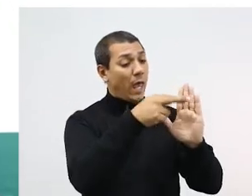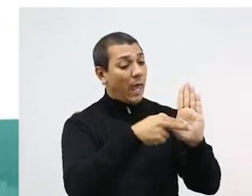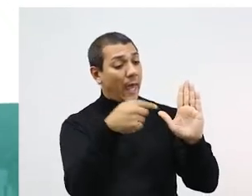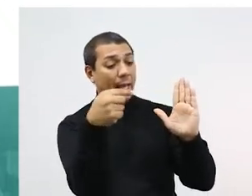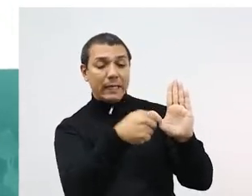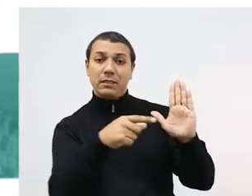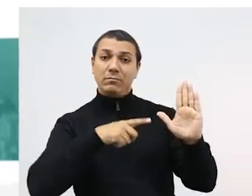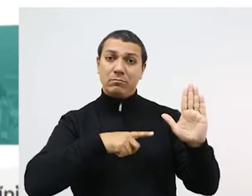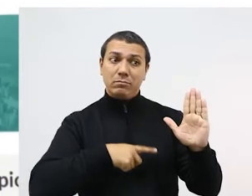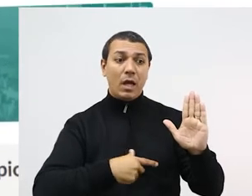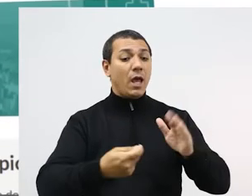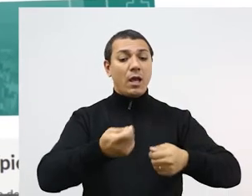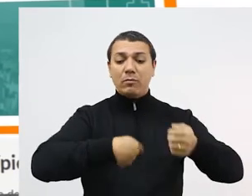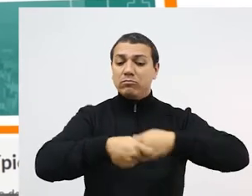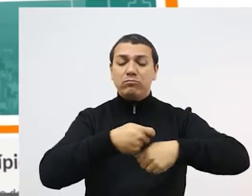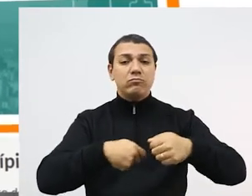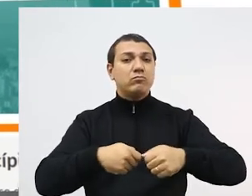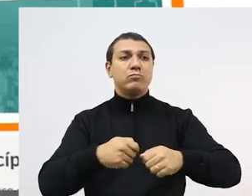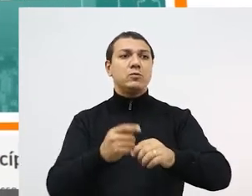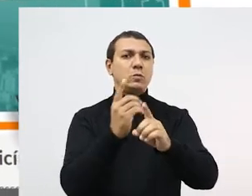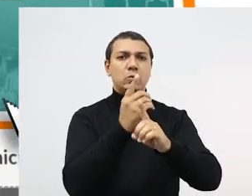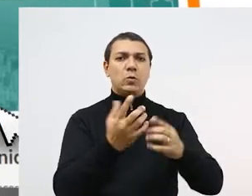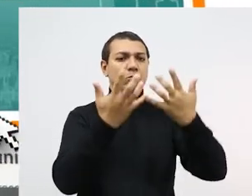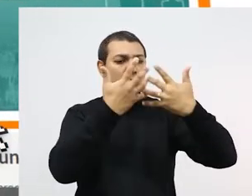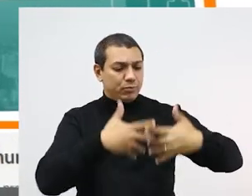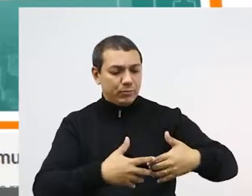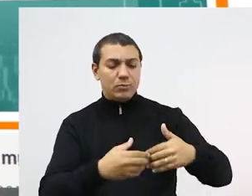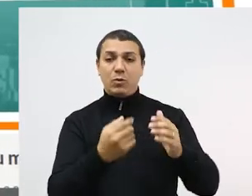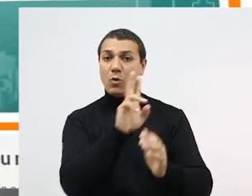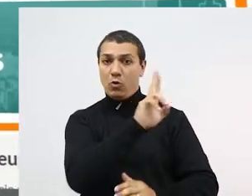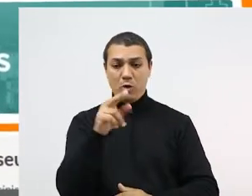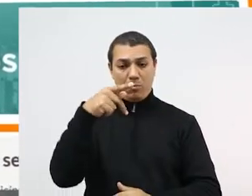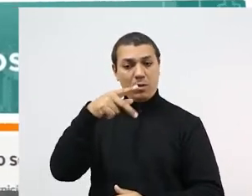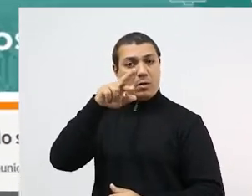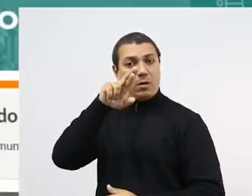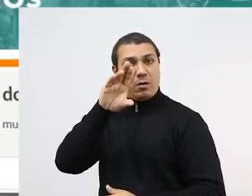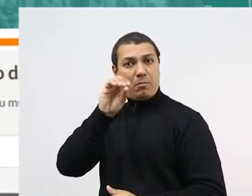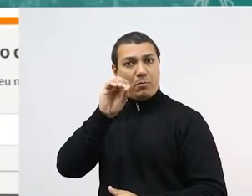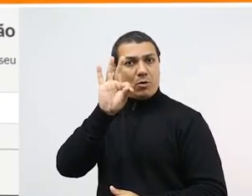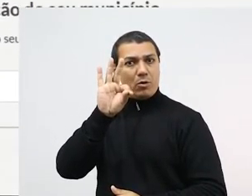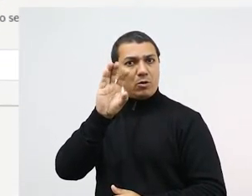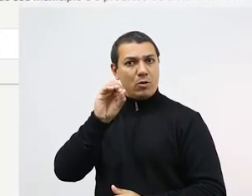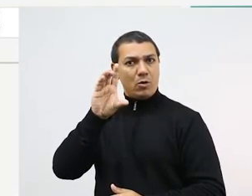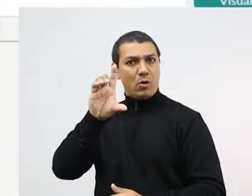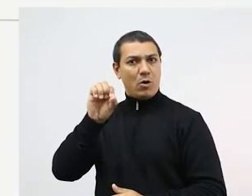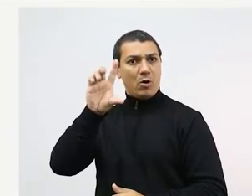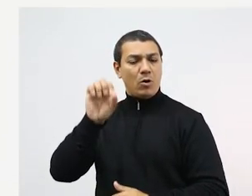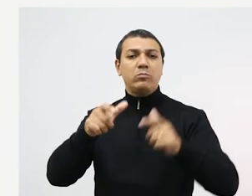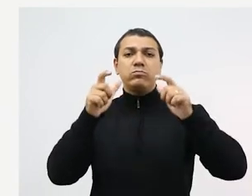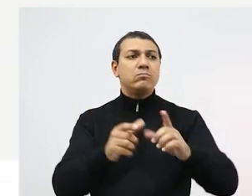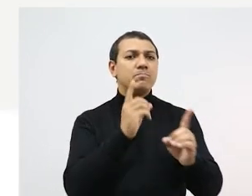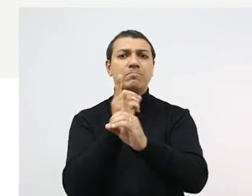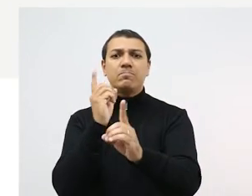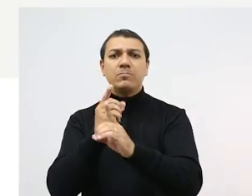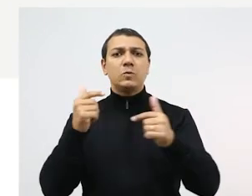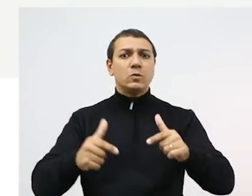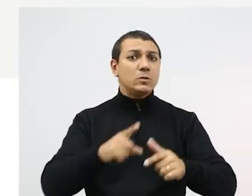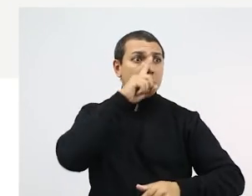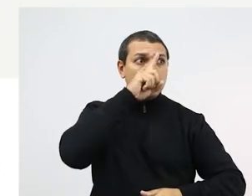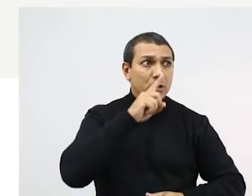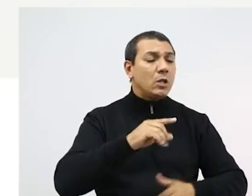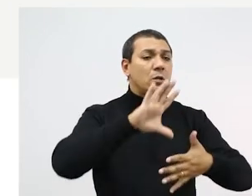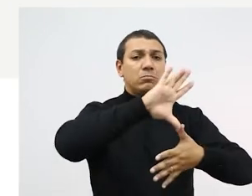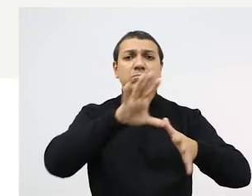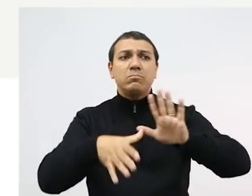monitoramento, as regras para que as atividades econômicas possam funcionar, os chamados protocolos, e o mapa, com as cores que